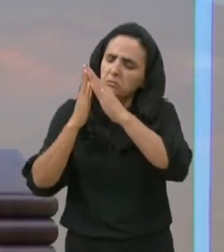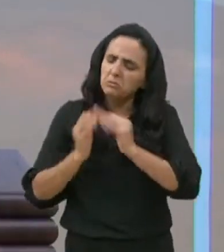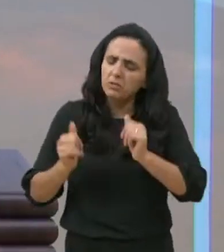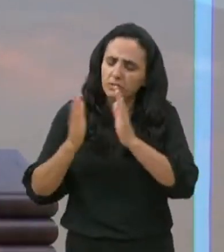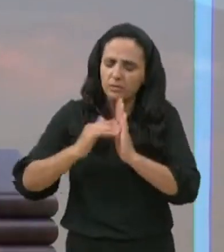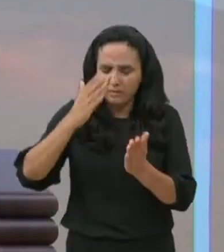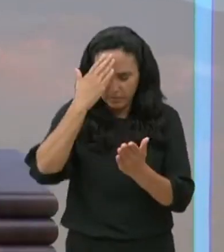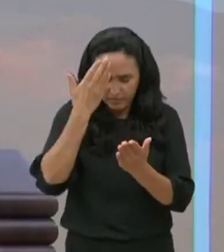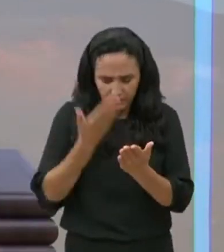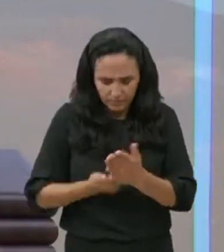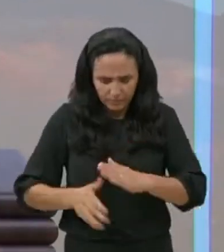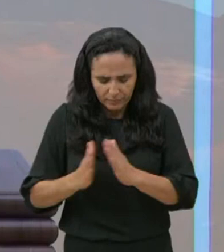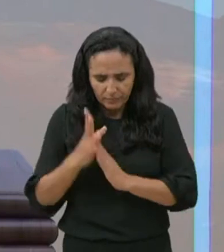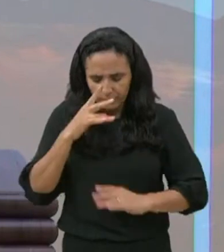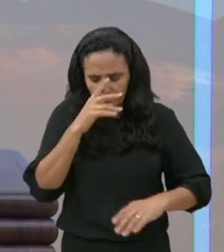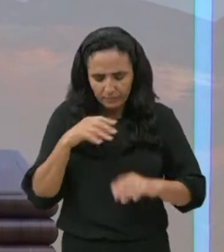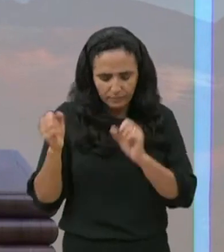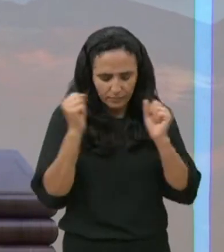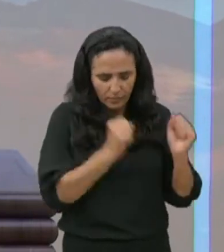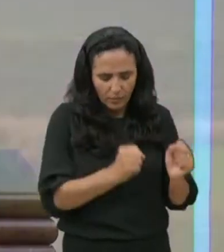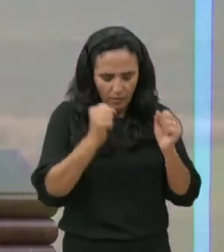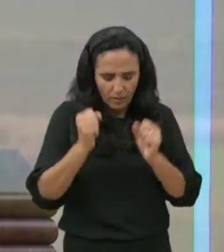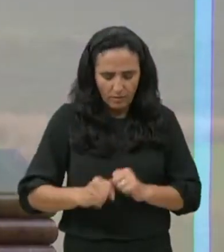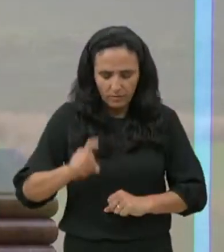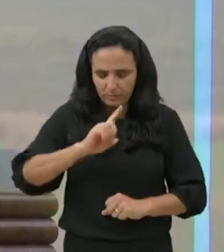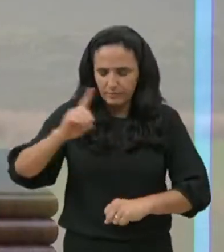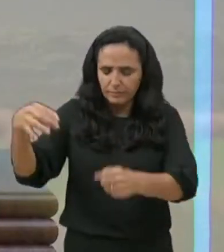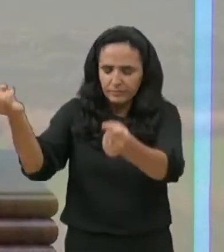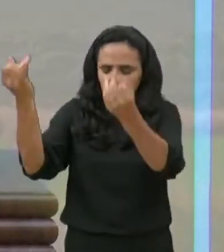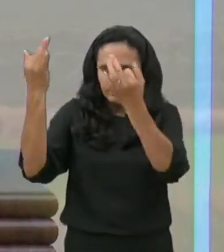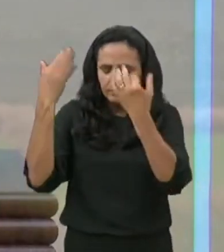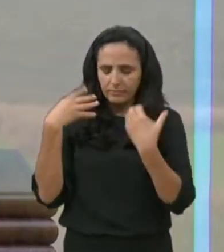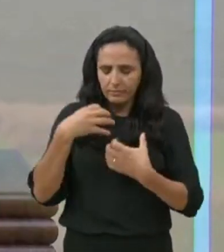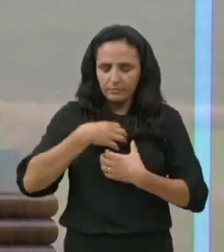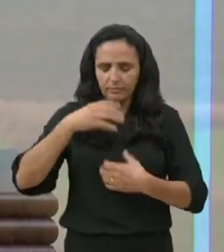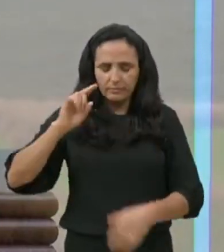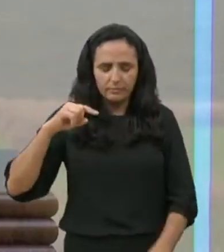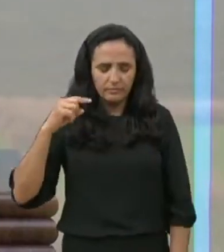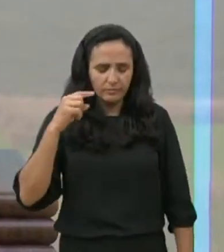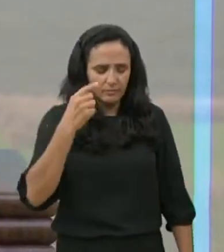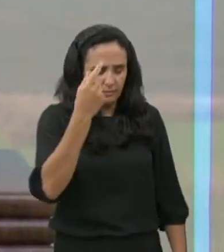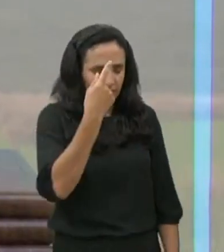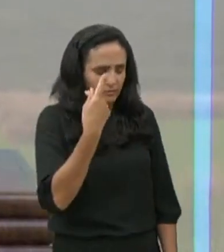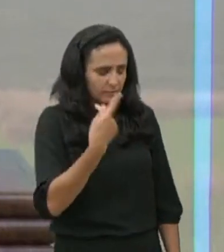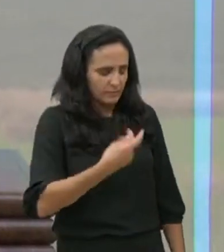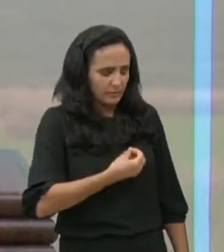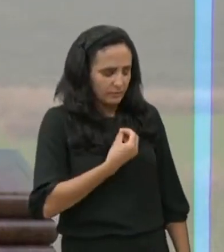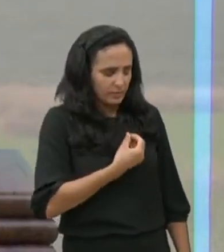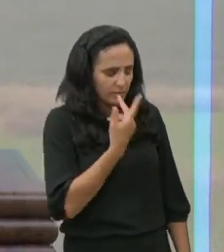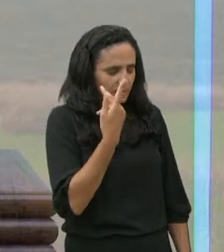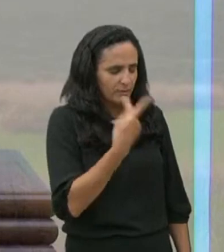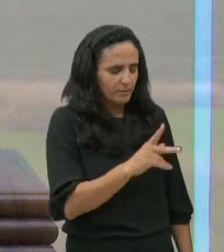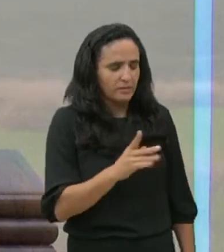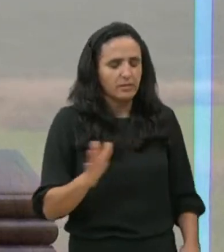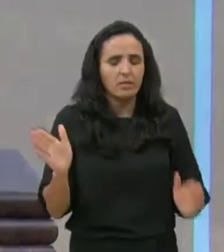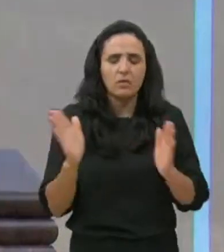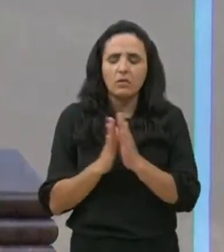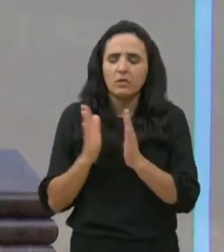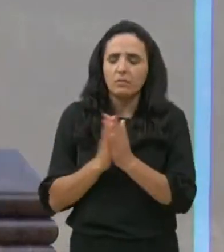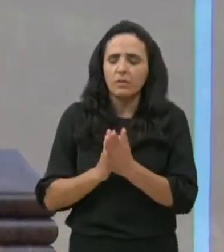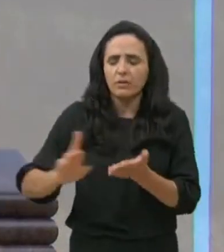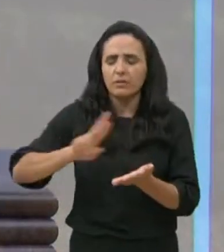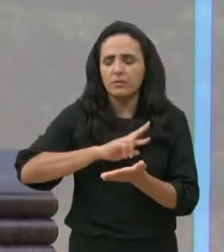que crê que o Senhor é poderoso, para abreviar a recuperação da Tua serva, e logo os